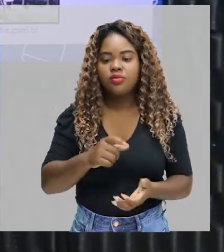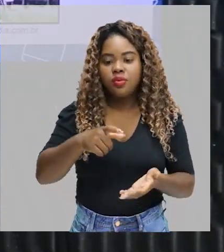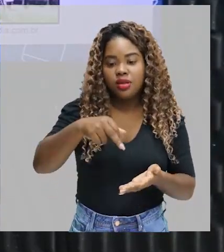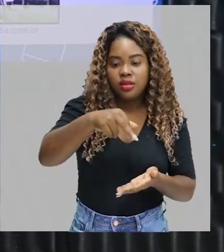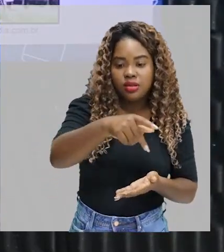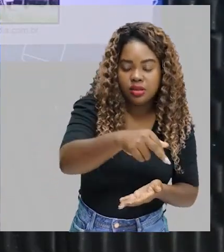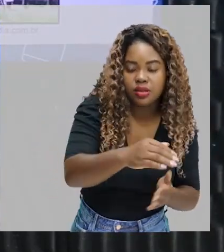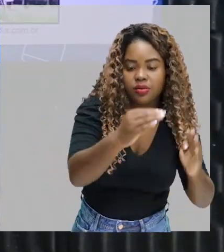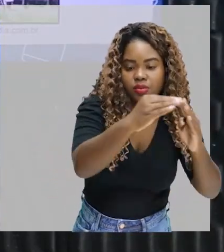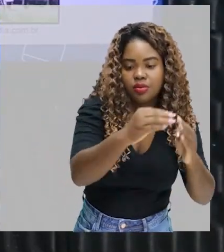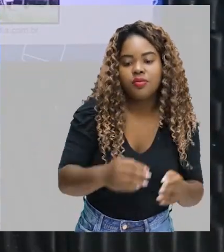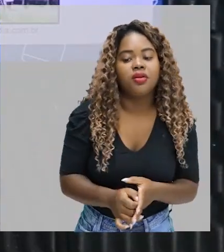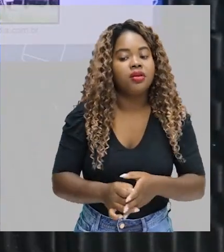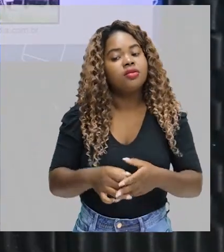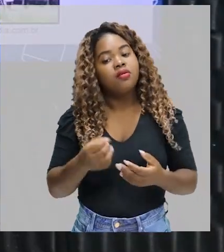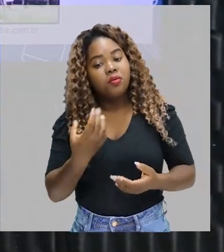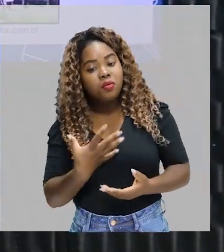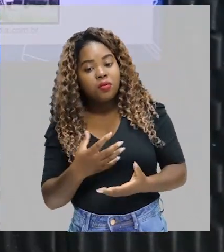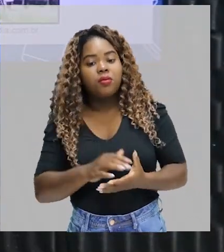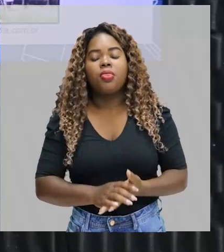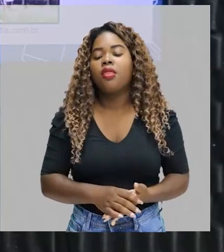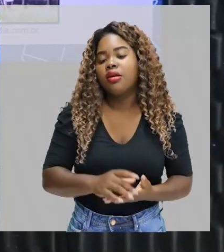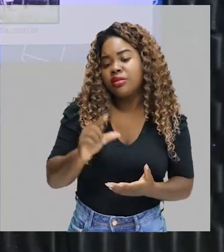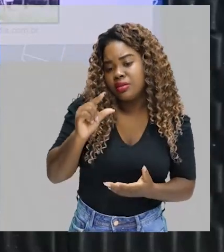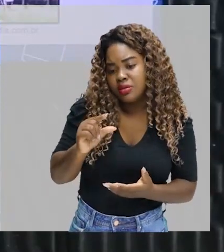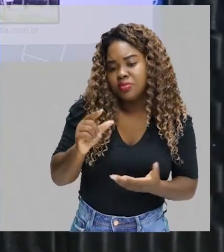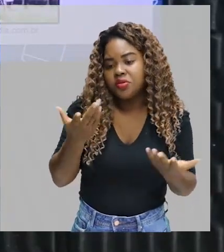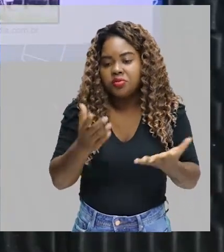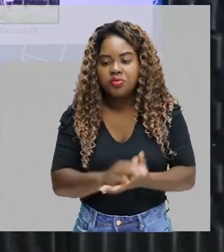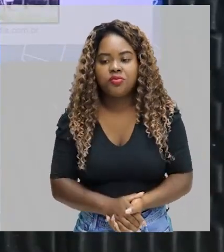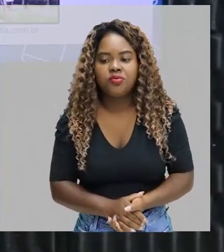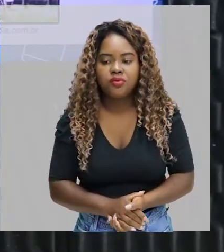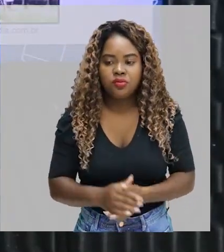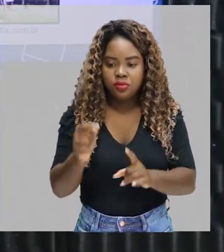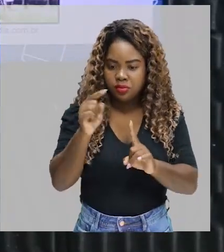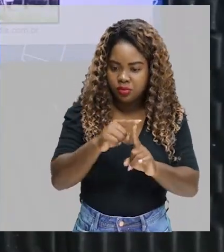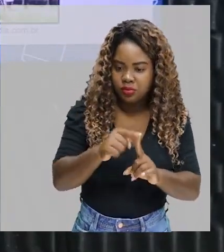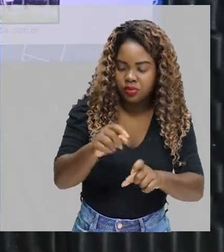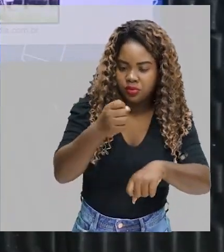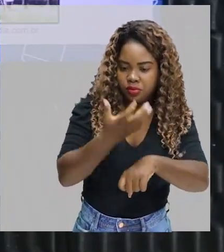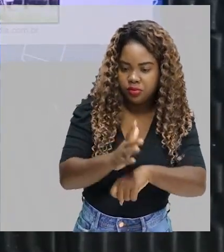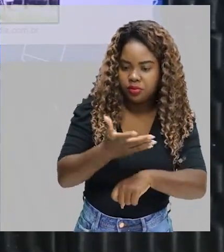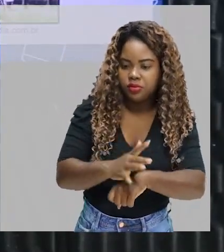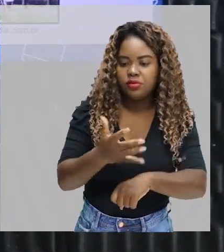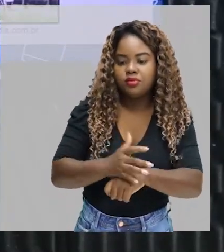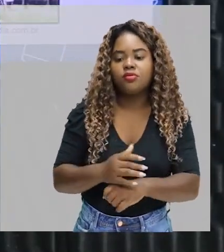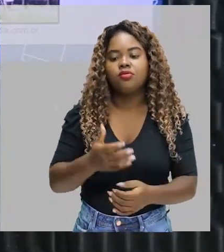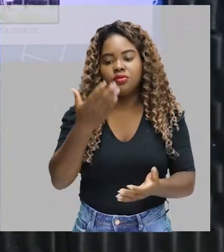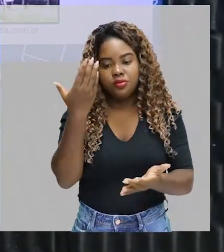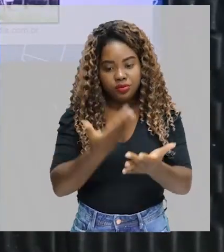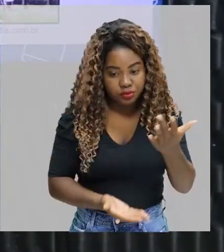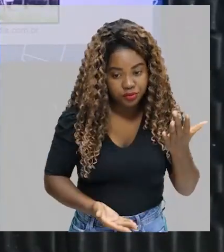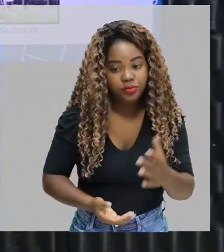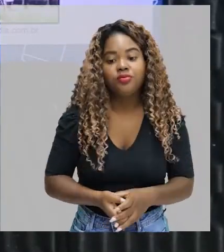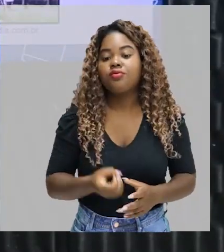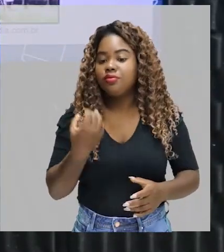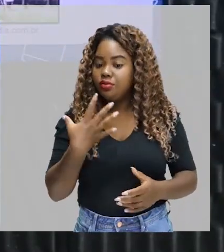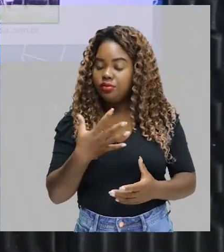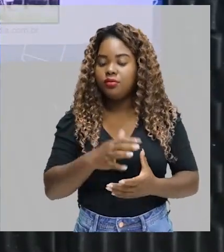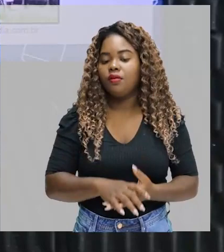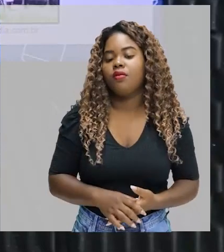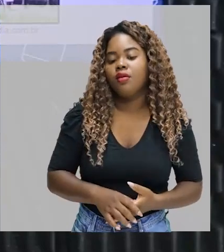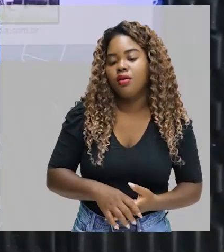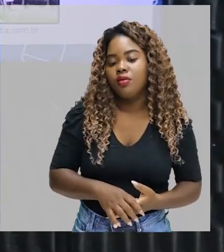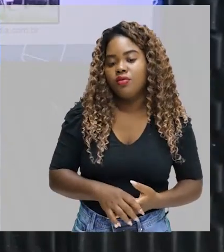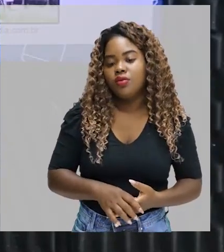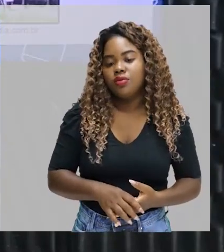pequenos esforços que você vai fazendo durante o dia, vai aumentar o seu gasto calórico. No final do dia, talvez você entre no